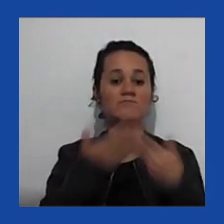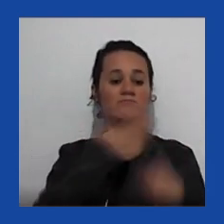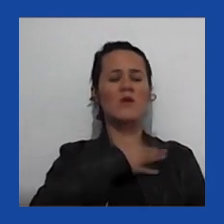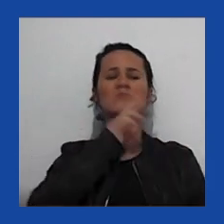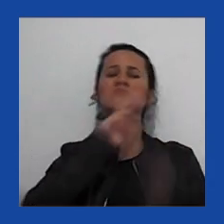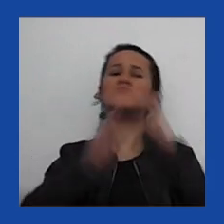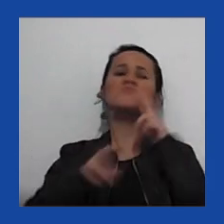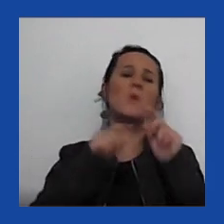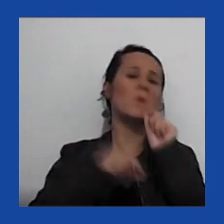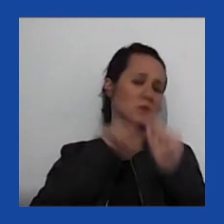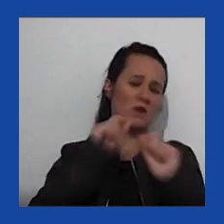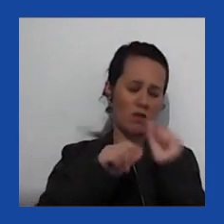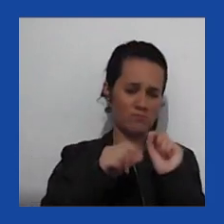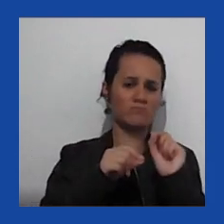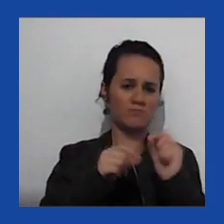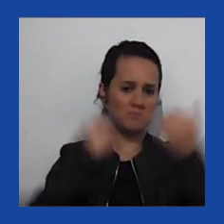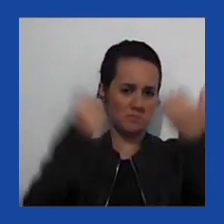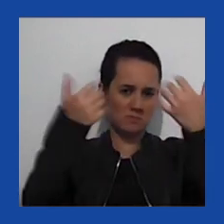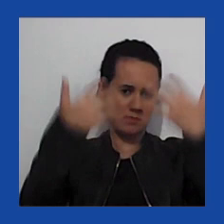são as seguintes.